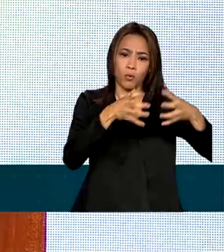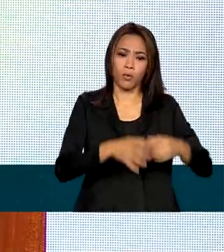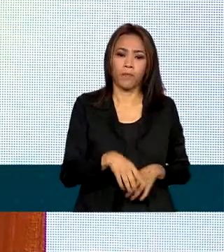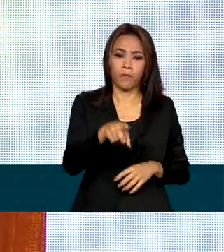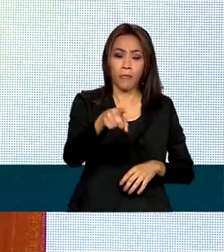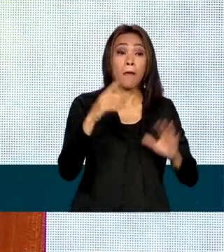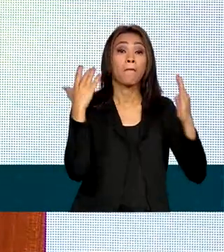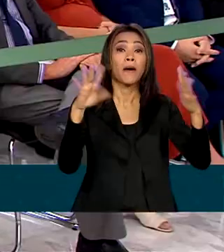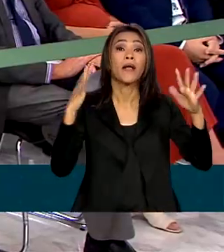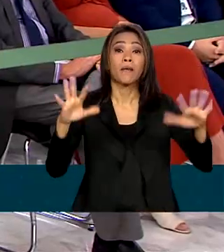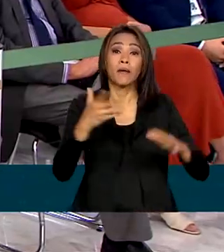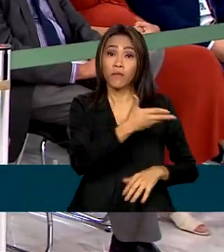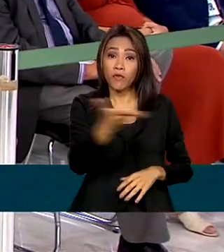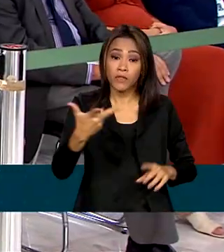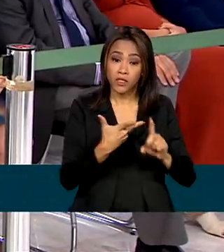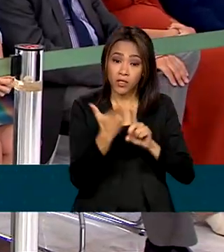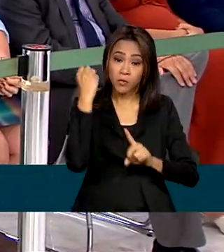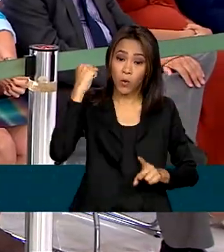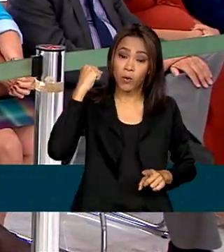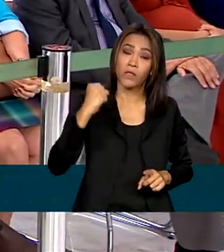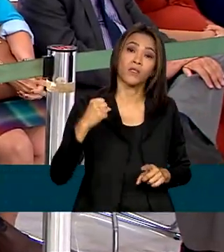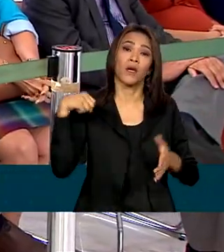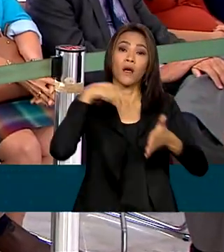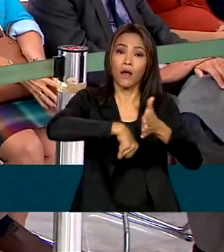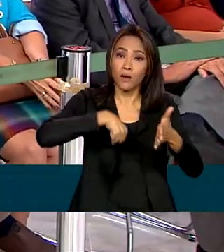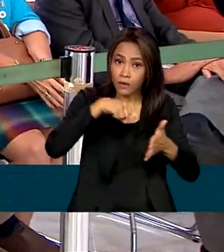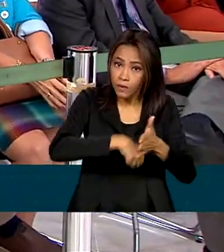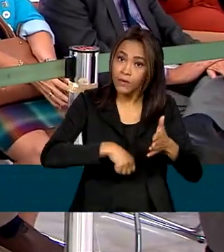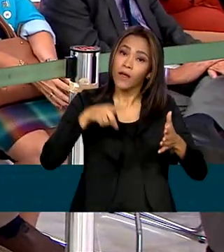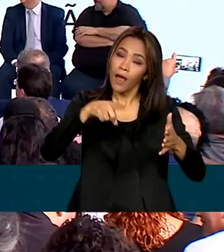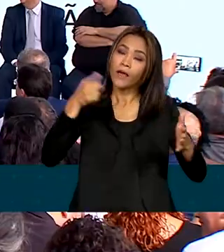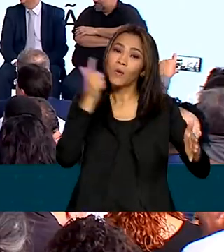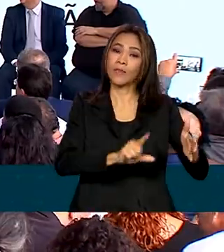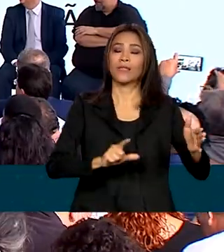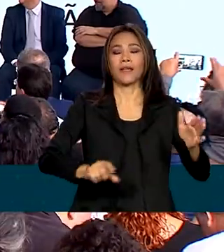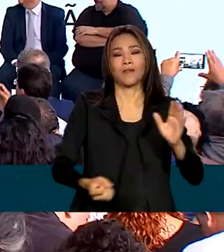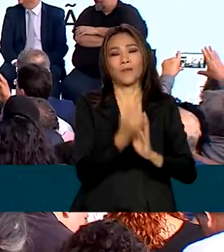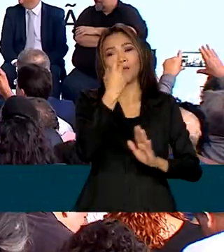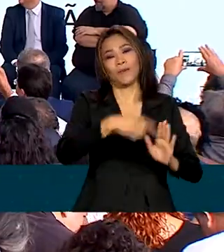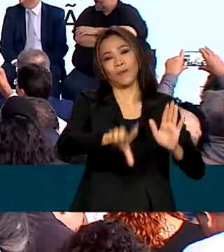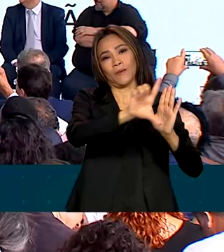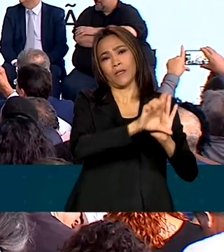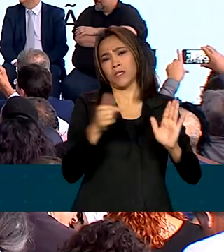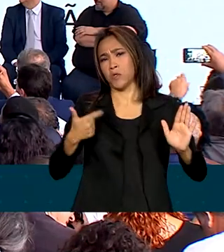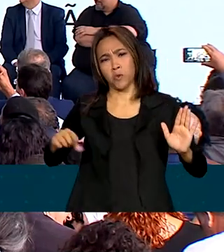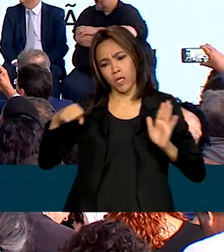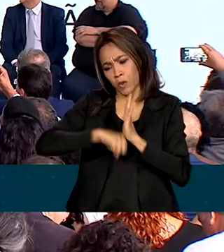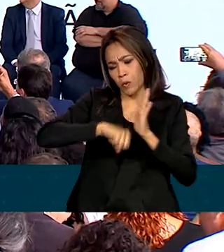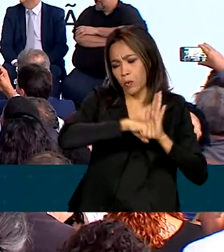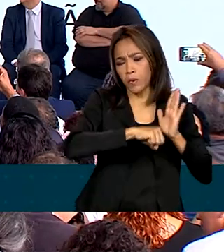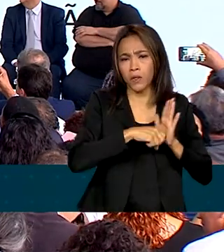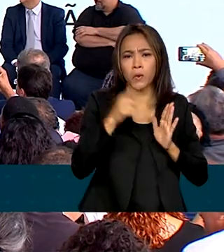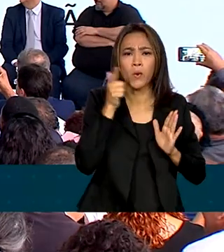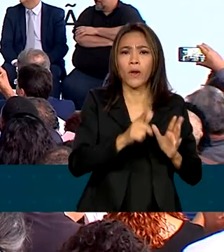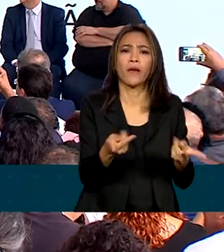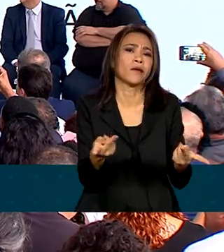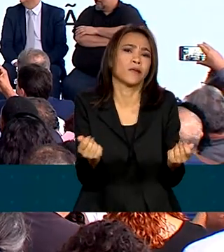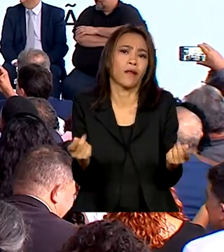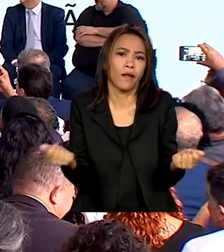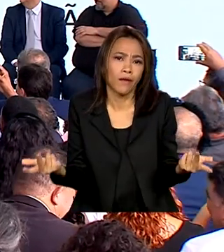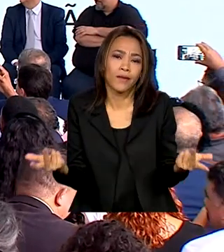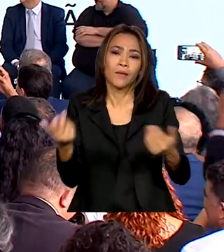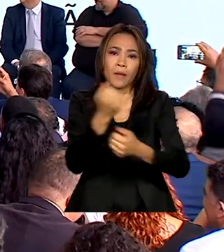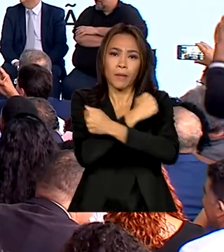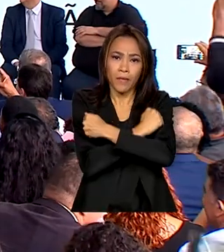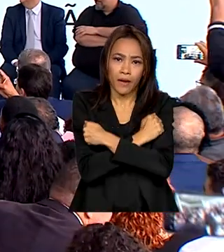conquista de vocês, porque a luta é que faz a lei e sem luta a gente não conquista nada. Um